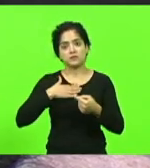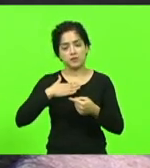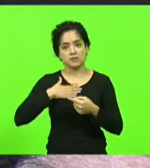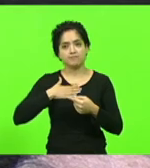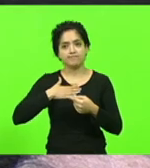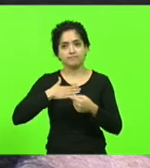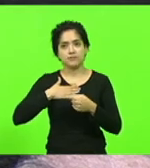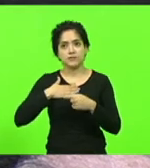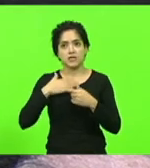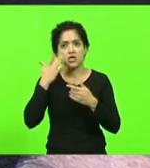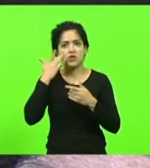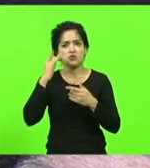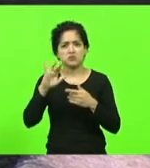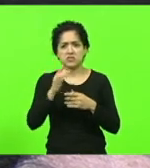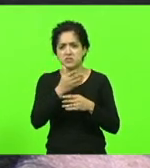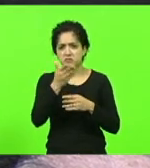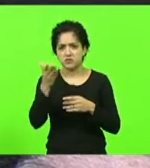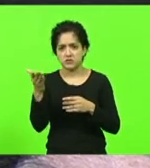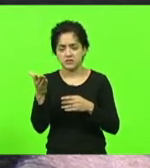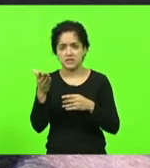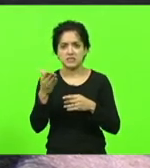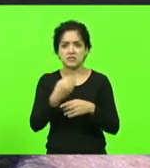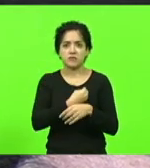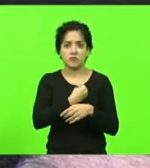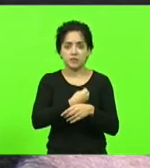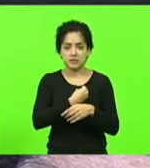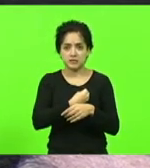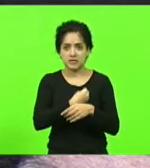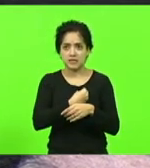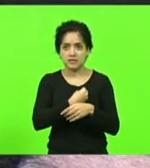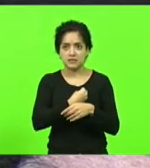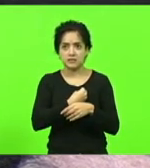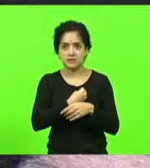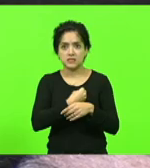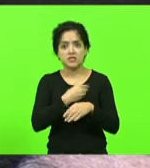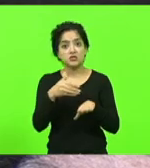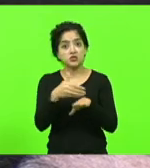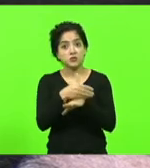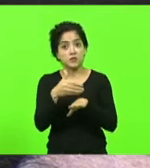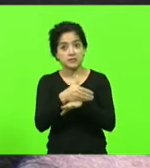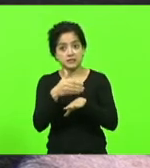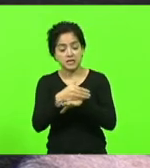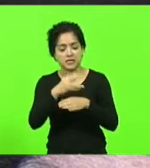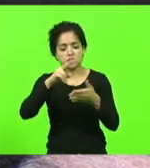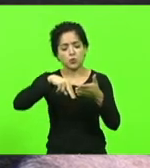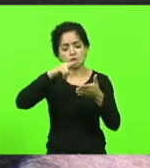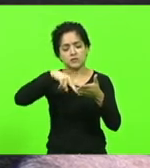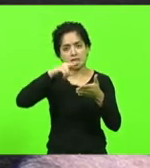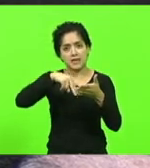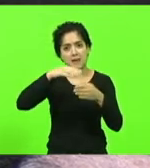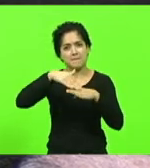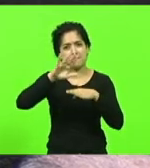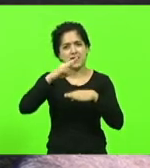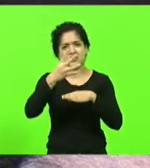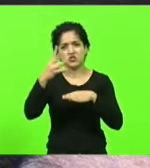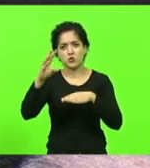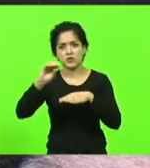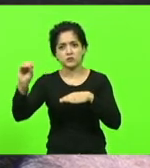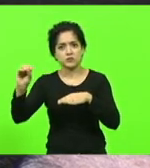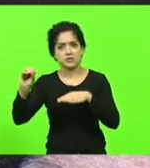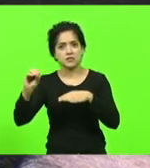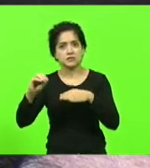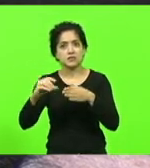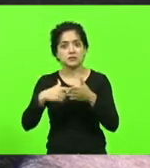E eu não sei se todos os senhores que estavam presentes aqui tinham acesso ao processo ou se leram as mais de 400 laudas do processo